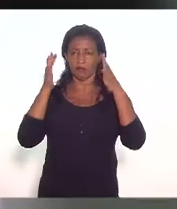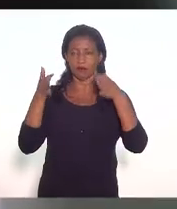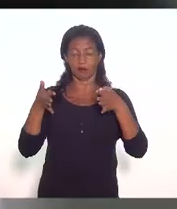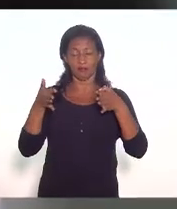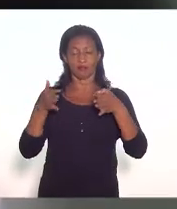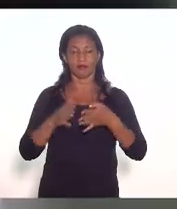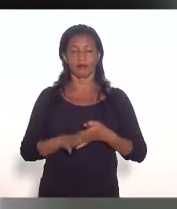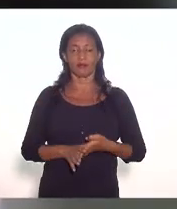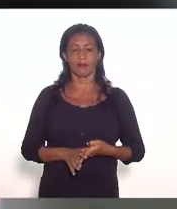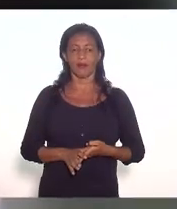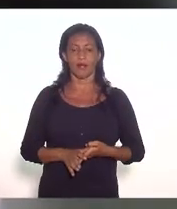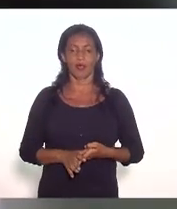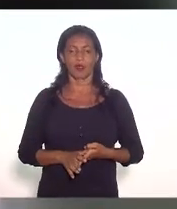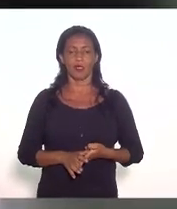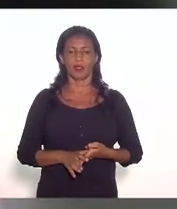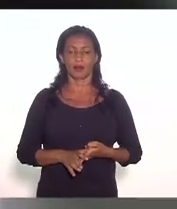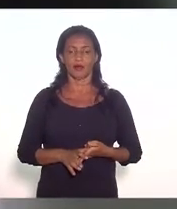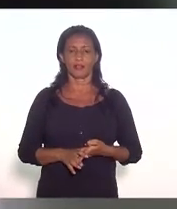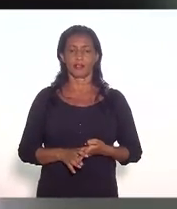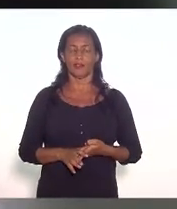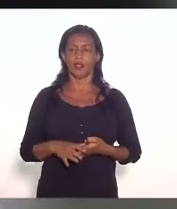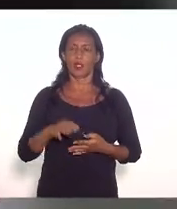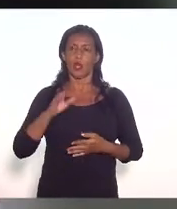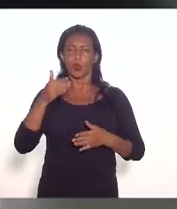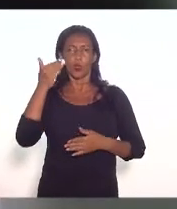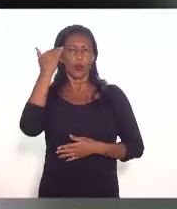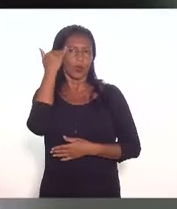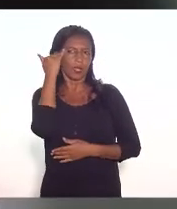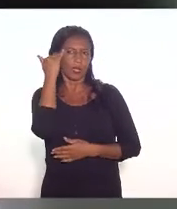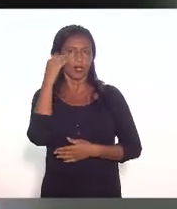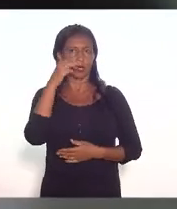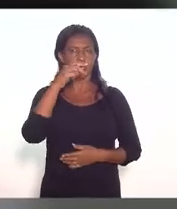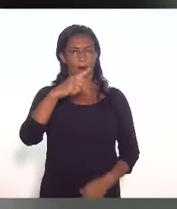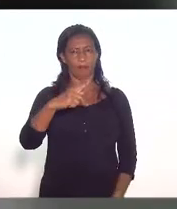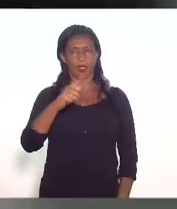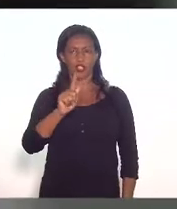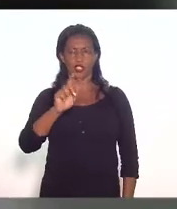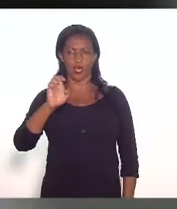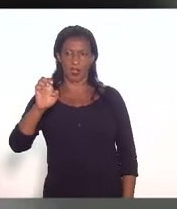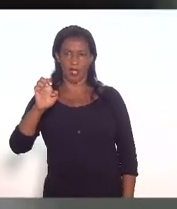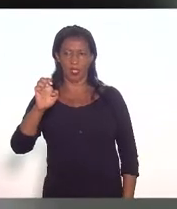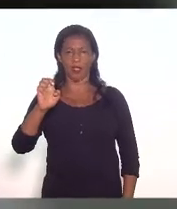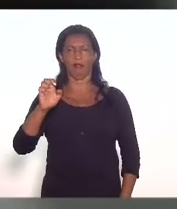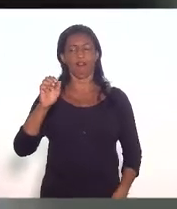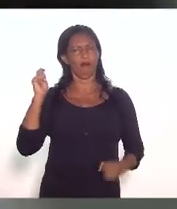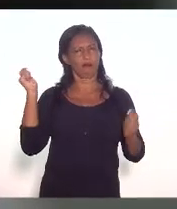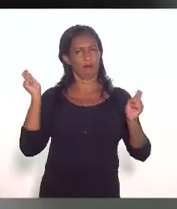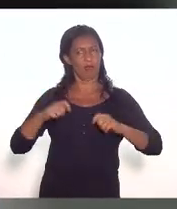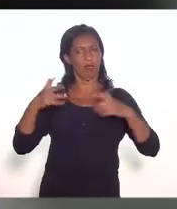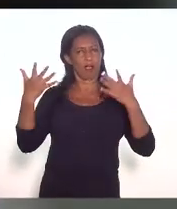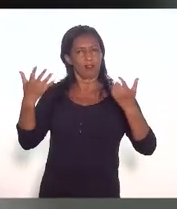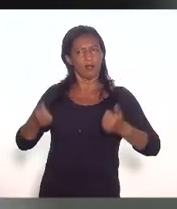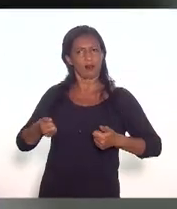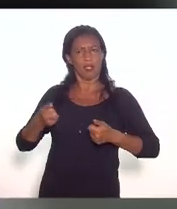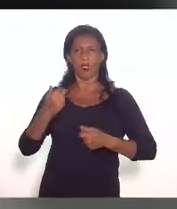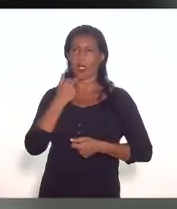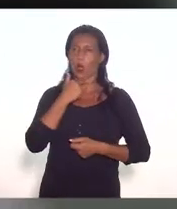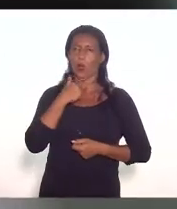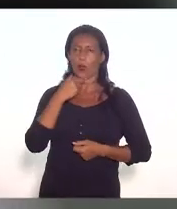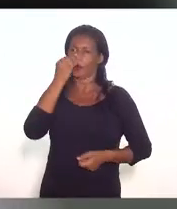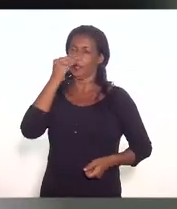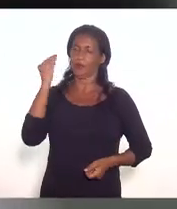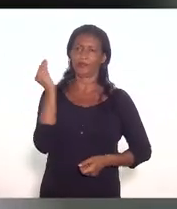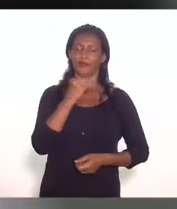excelências que esse aspecto no entender da Procuradoria Geral do Estado é um aspecto relevante que não pode ser desconsiderado